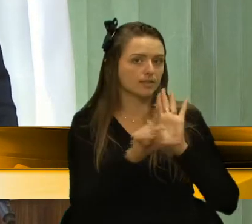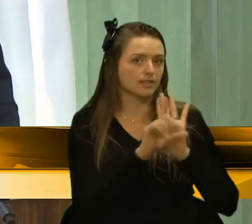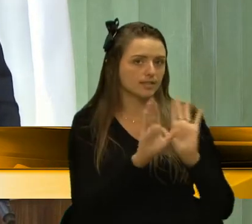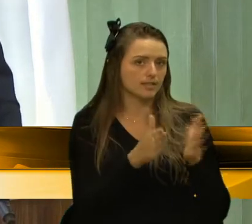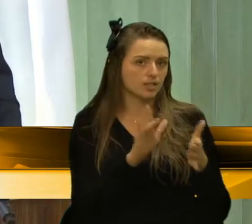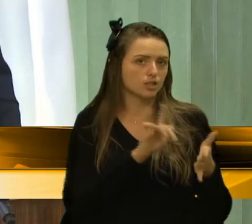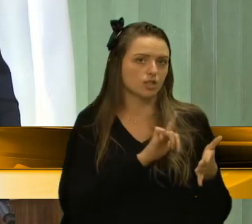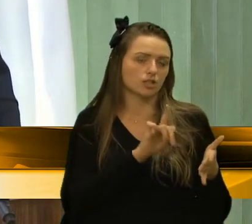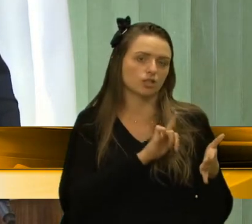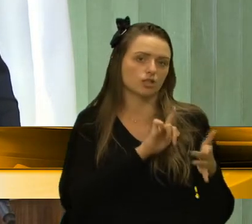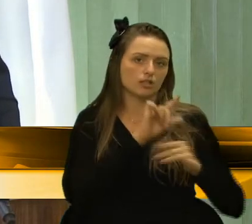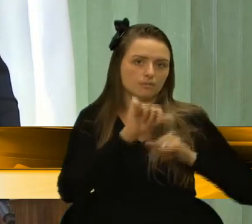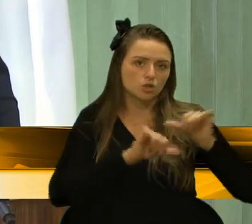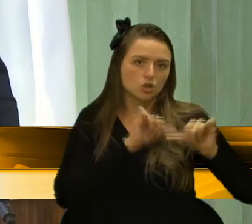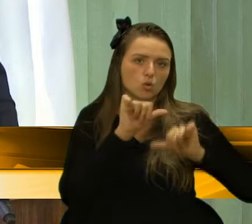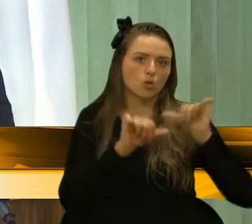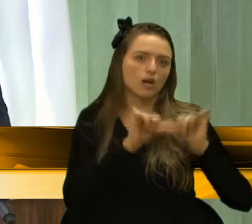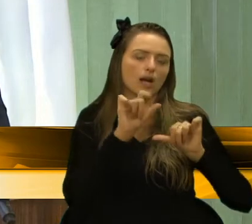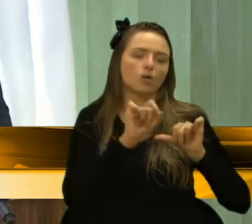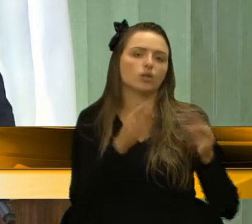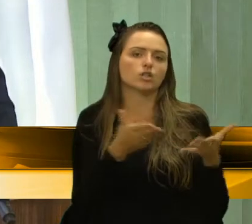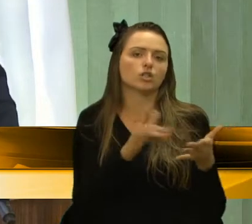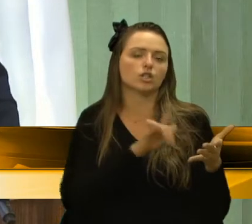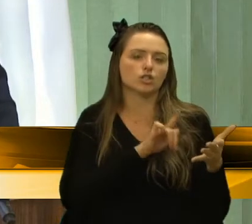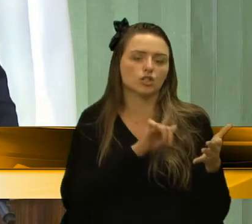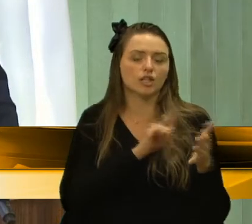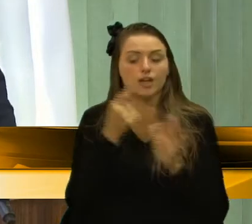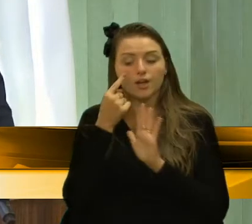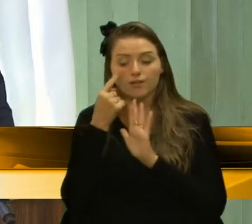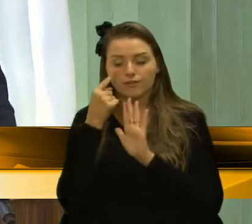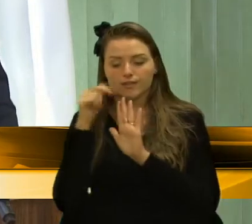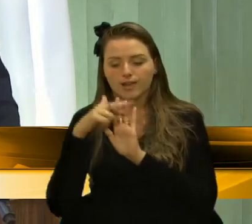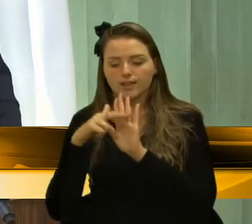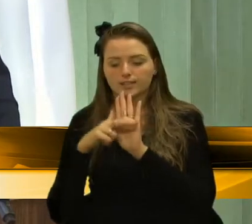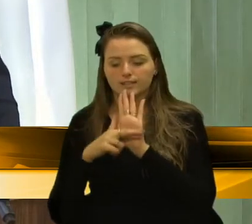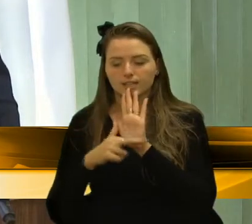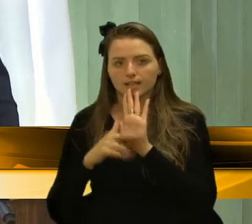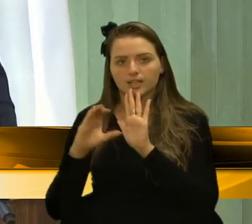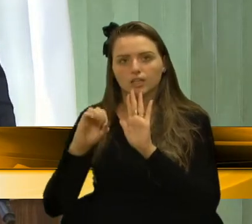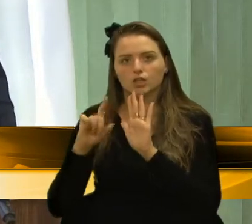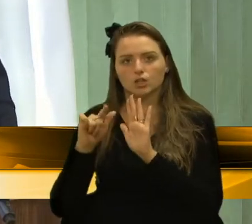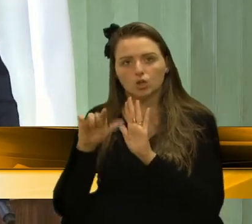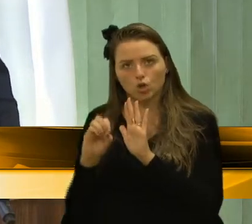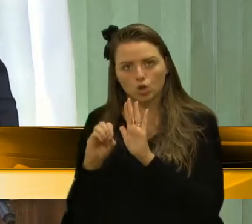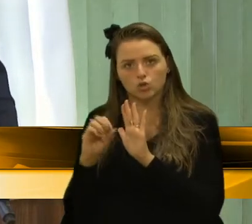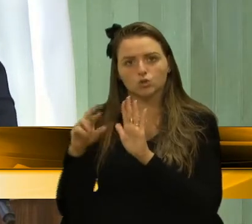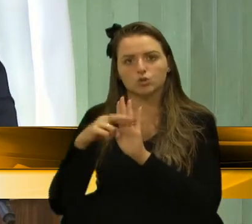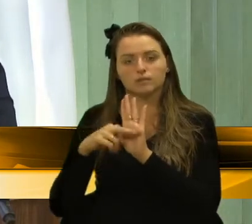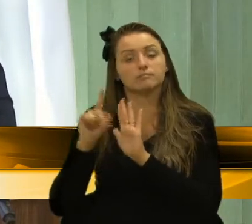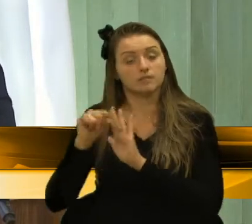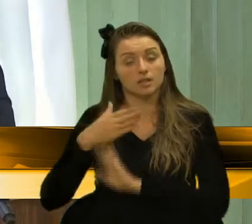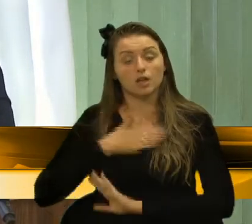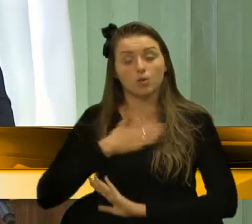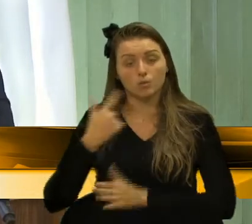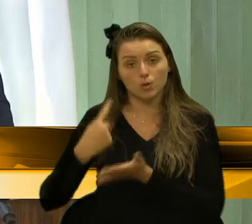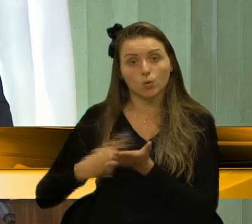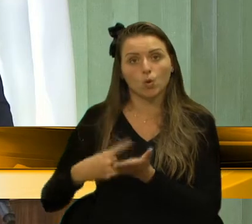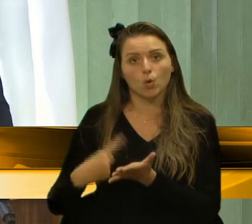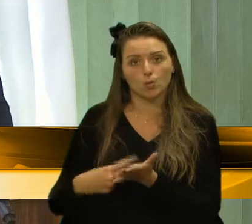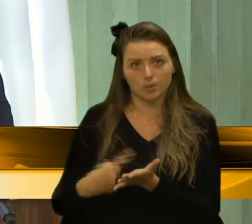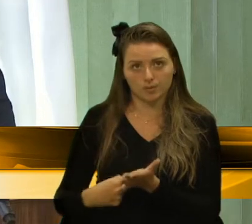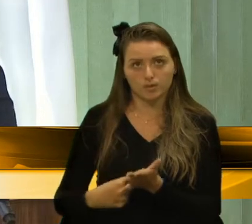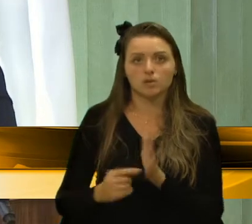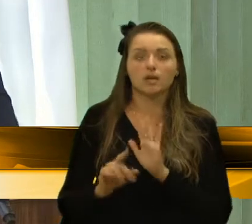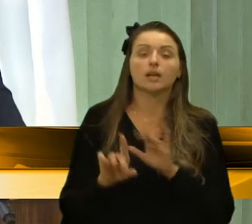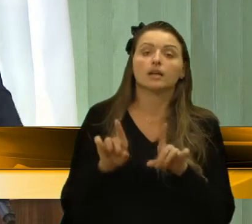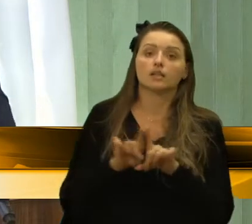reformá-las, pegar o código de posturas, atualizá-lo e assim foi esse o meu compromisso, além, é